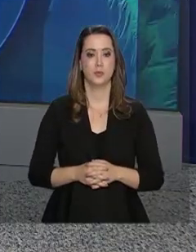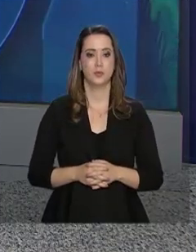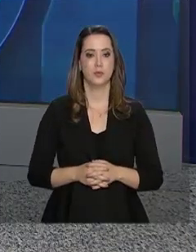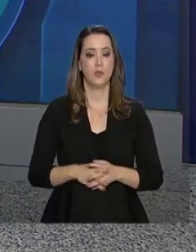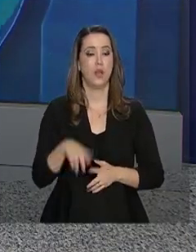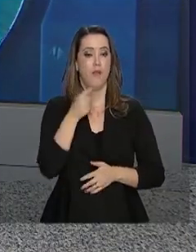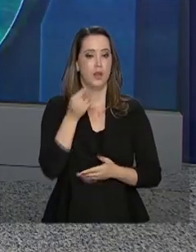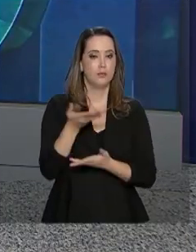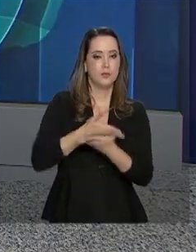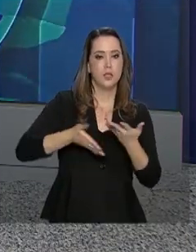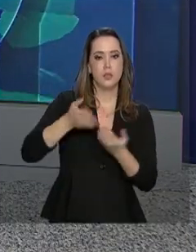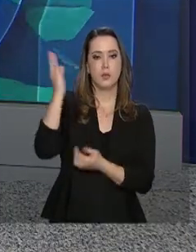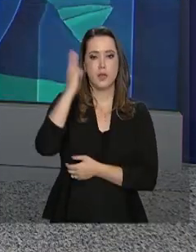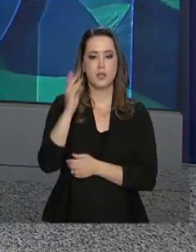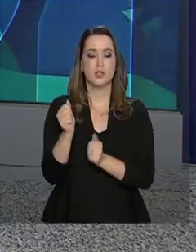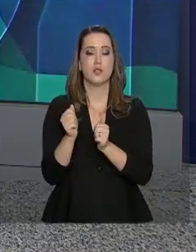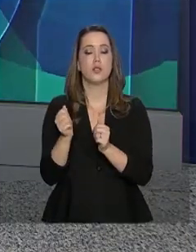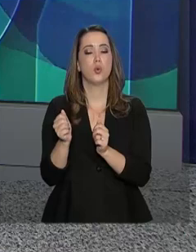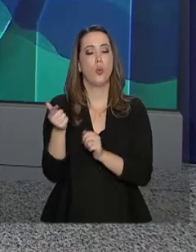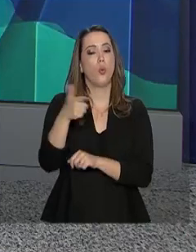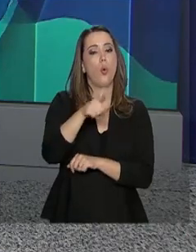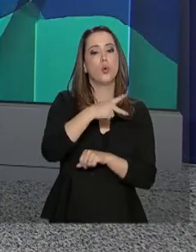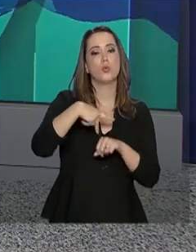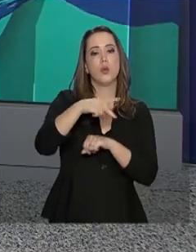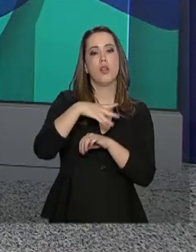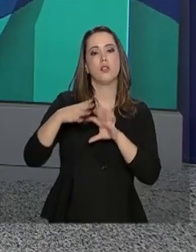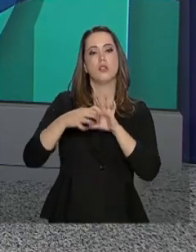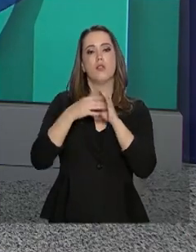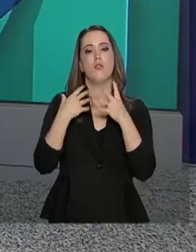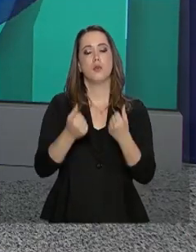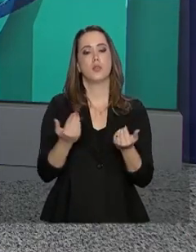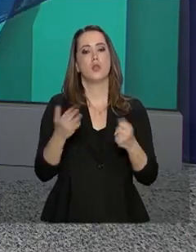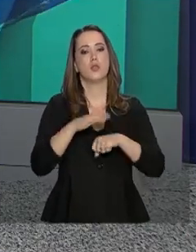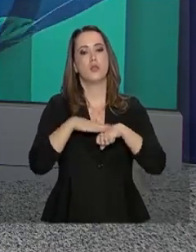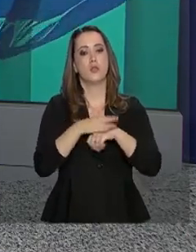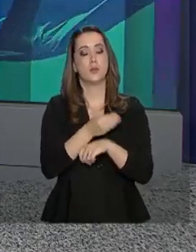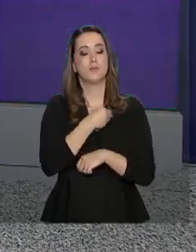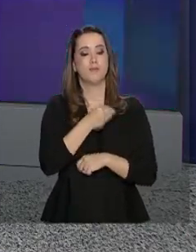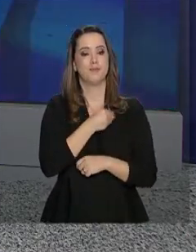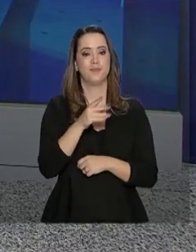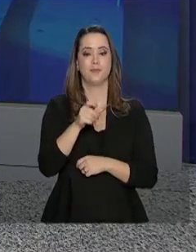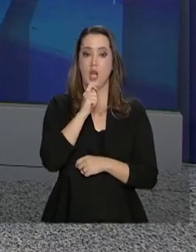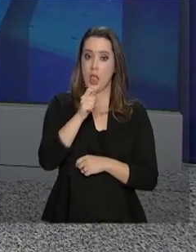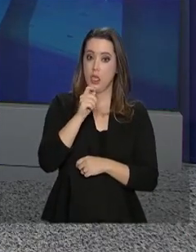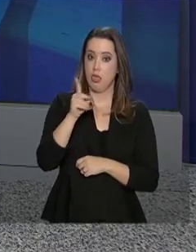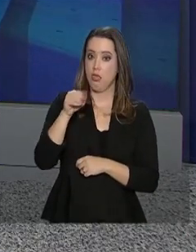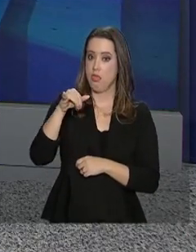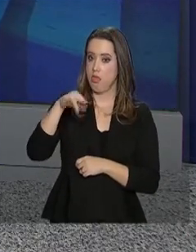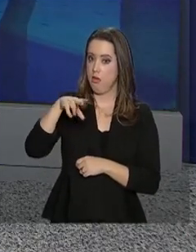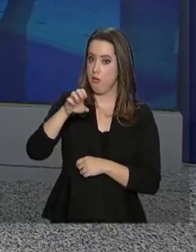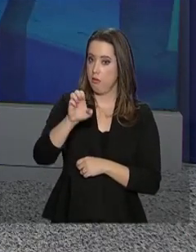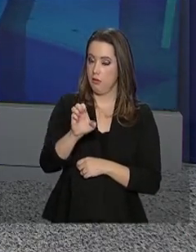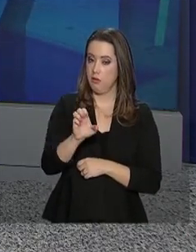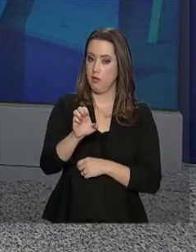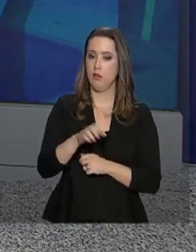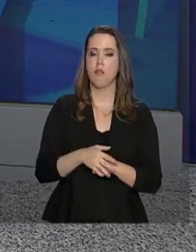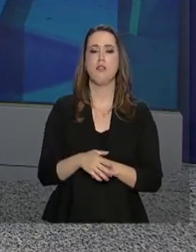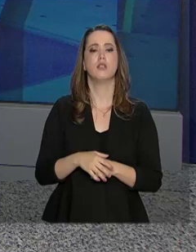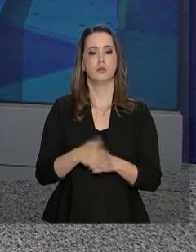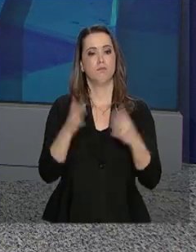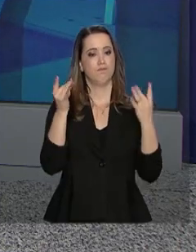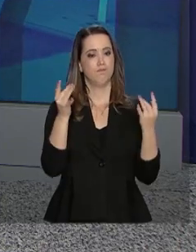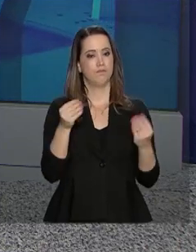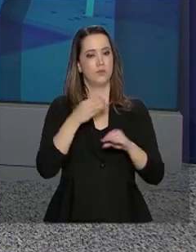ainda sobre as relações do Brasil com outros países, nós vamos agora conversar ao vivo com a repórter Daniele Popov, que tem